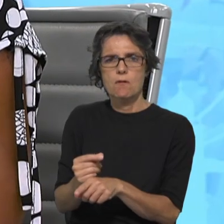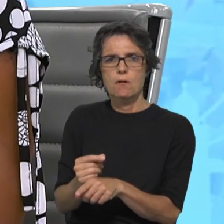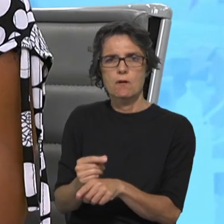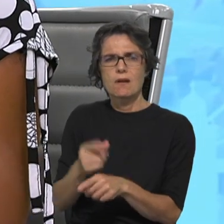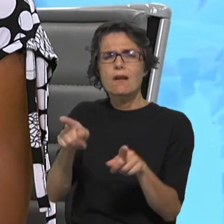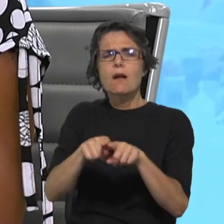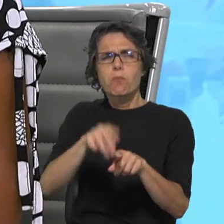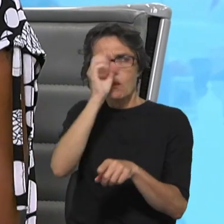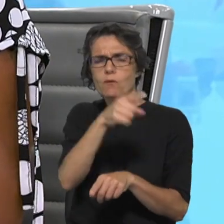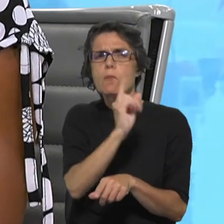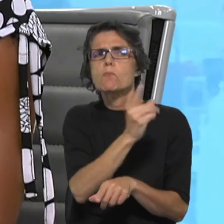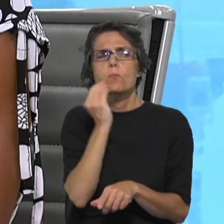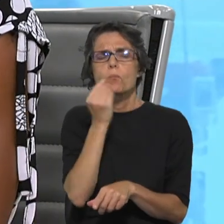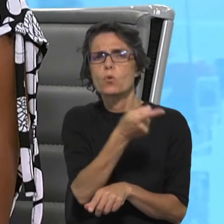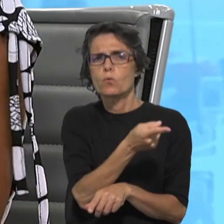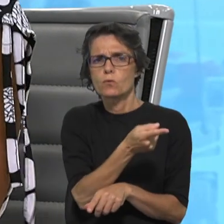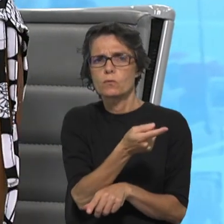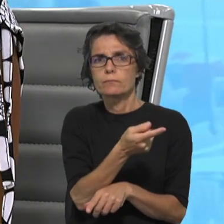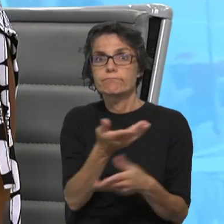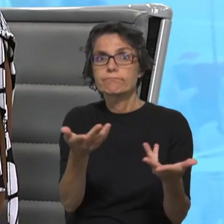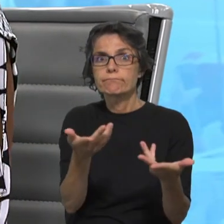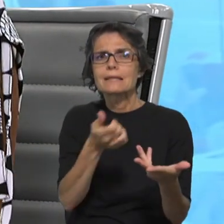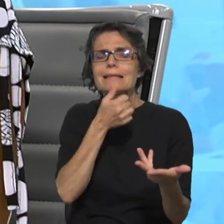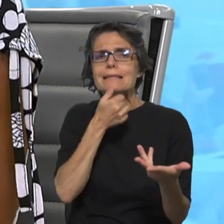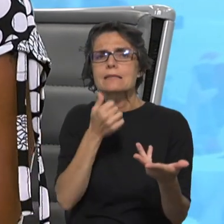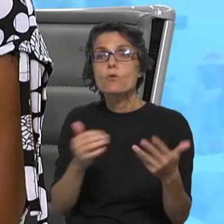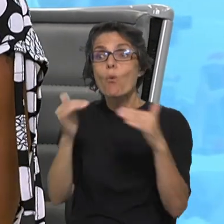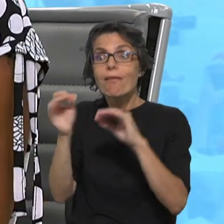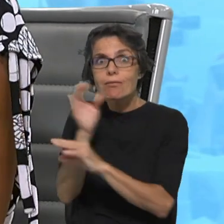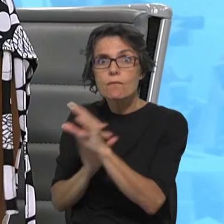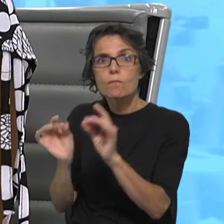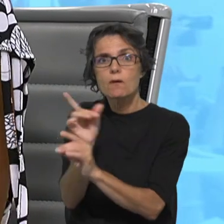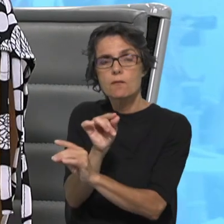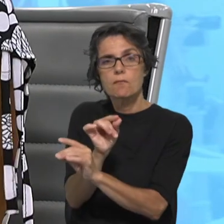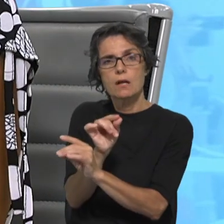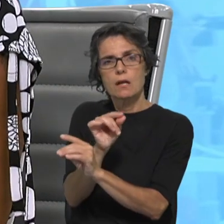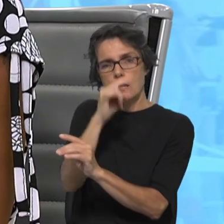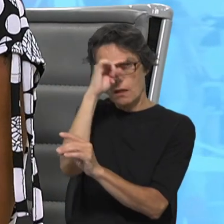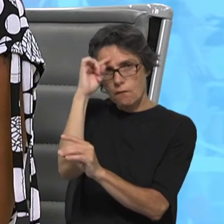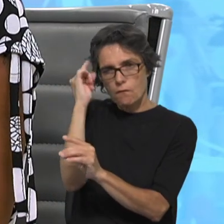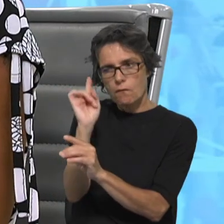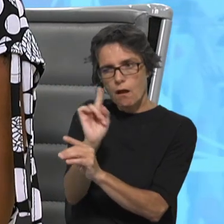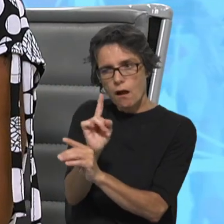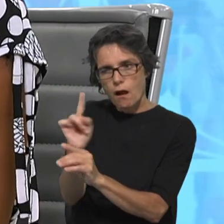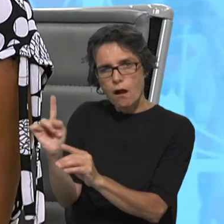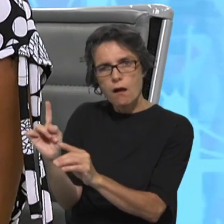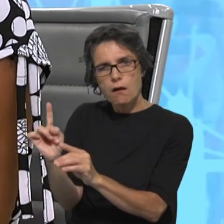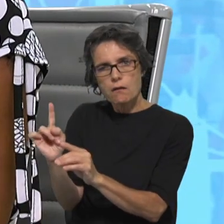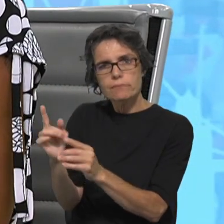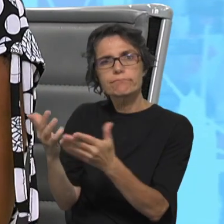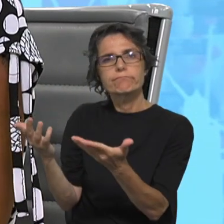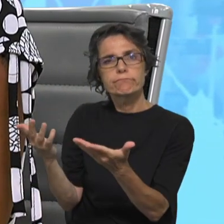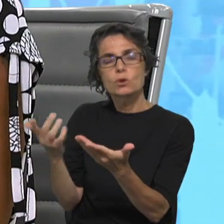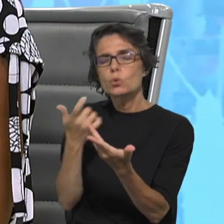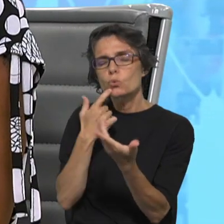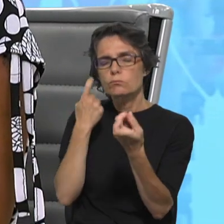político, até ao nível de decisões europeias, as dificuldades que criam, e, portanto, tudo isso tem que